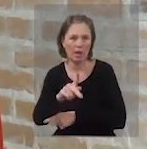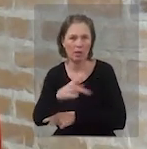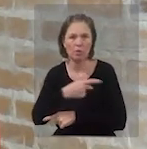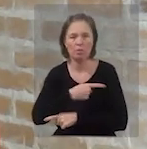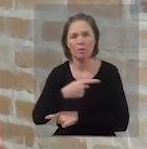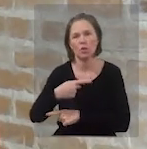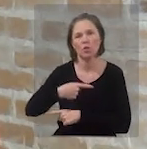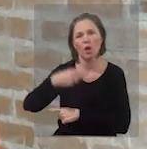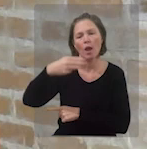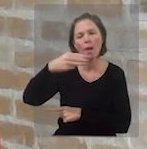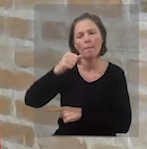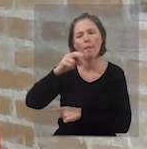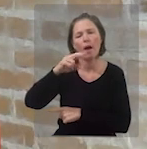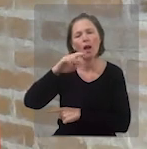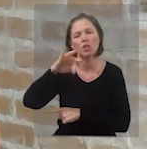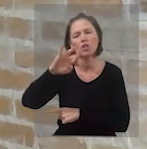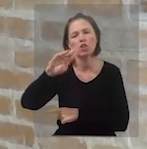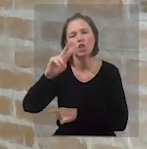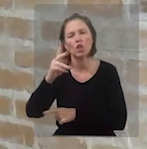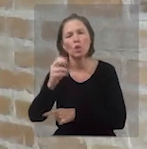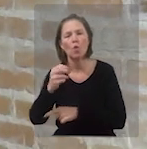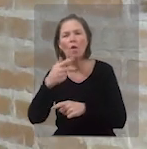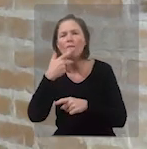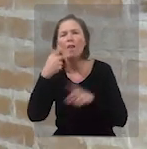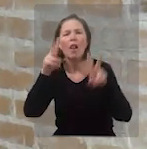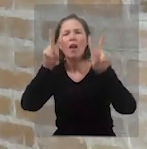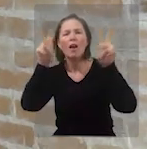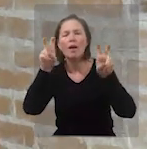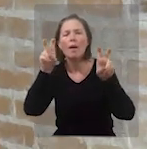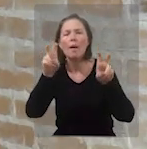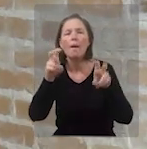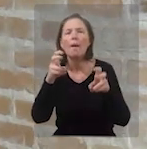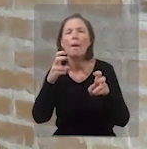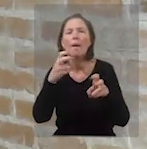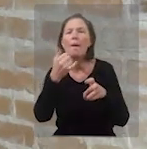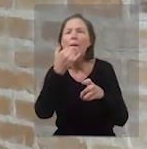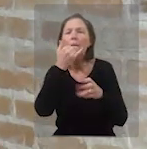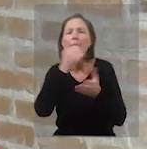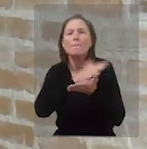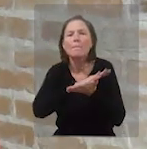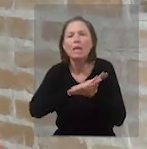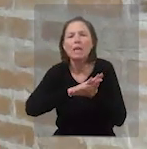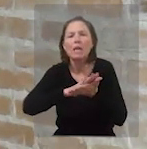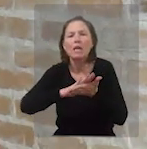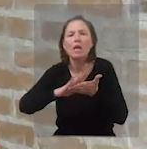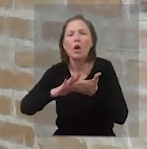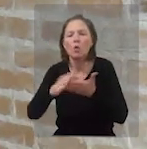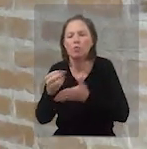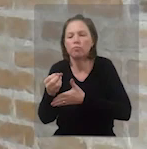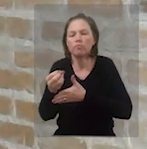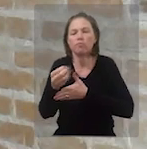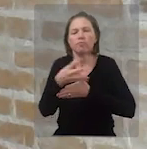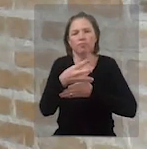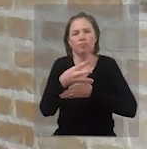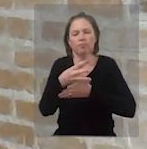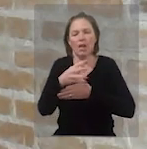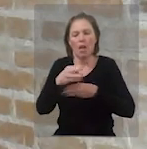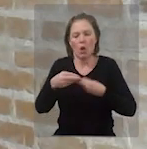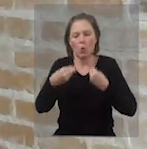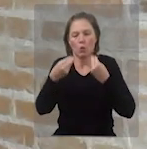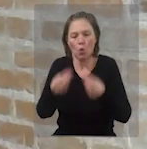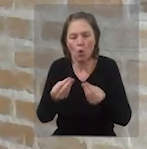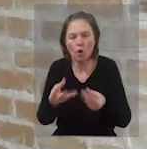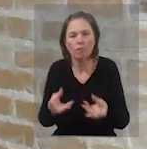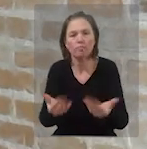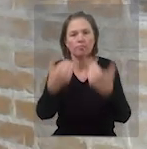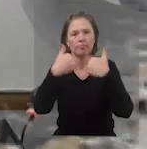Educação Cristã, Daiel, o pastor Martinho Zonta, falando sobre o perdão restaurador e os benefícios que ele traz para quem dá e para